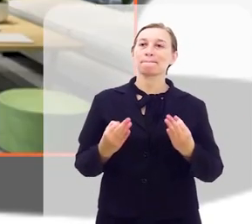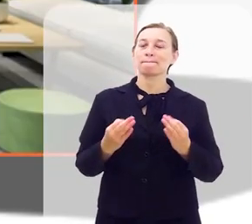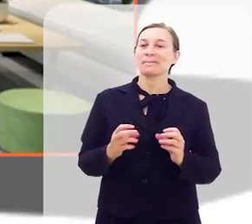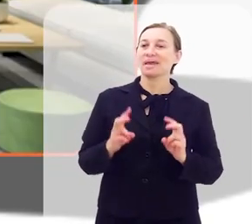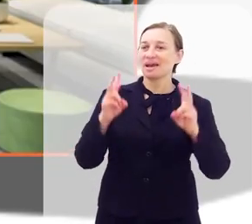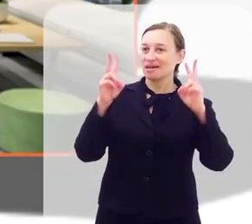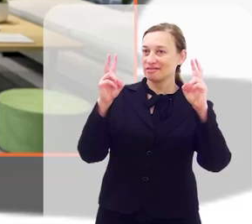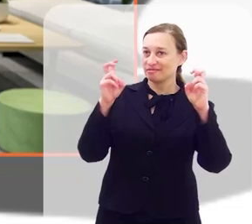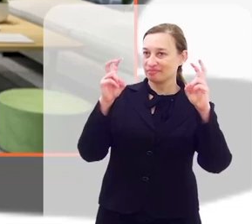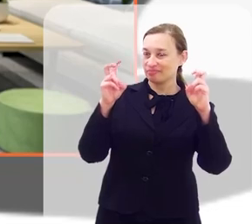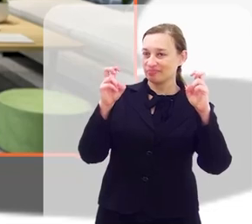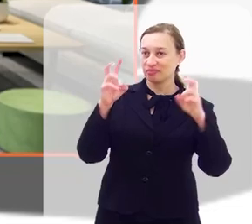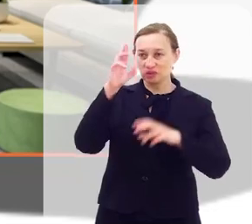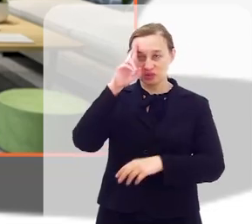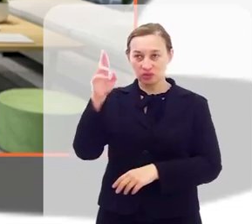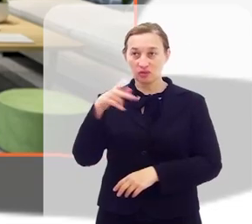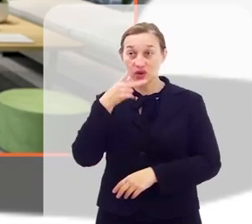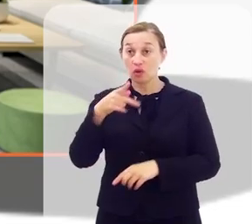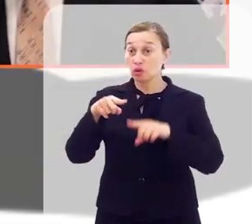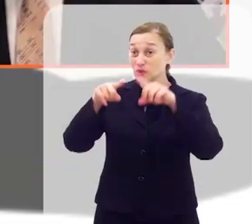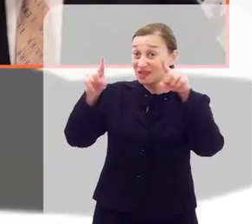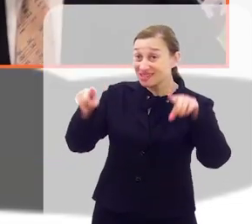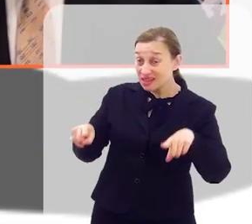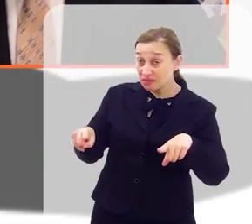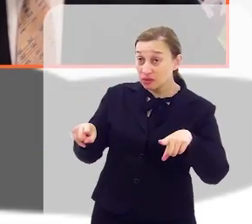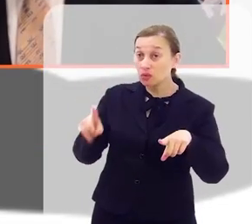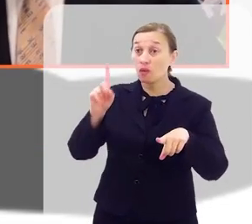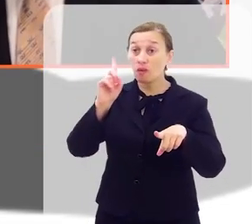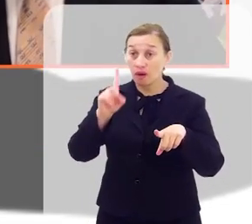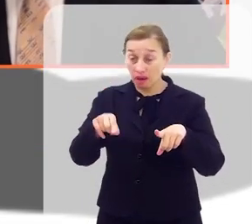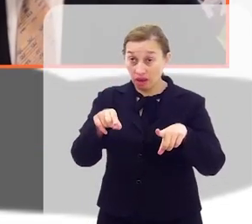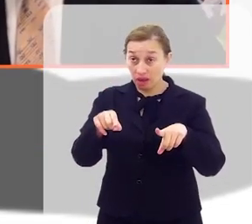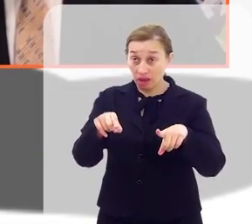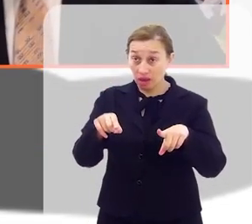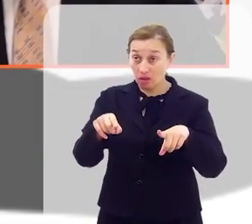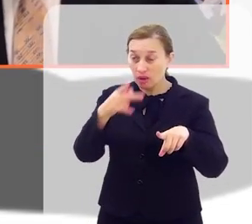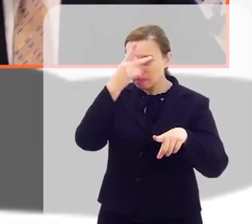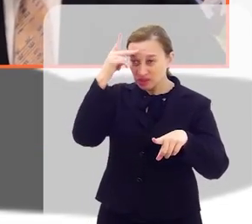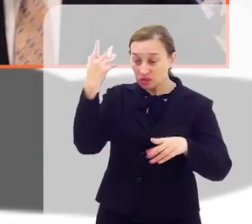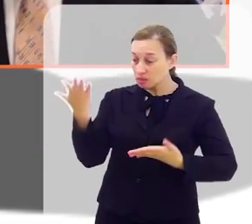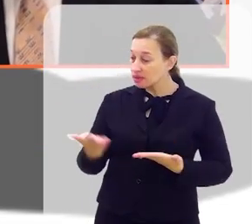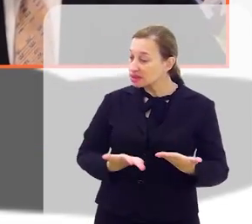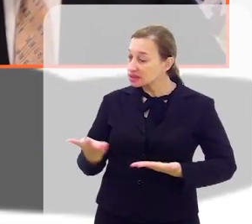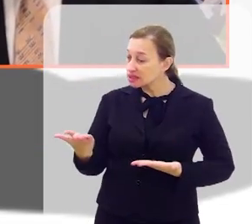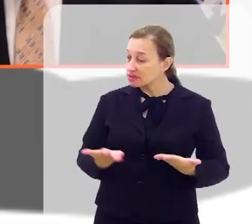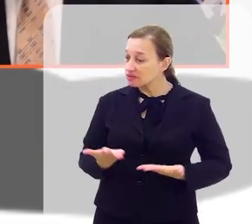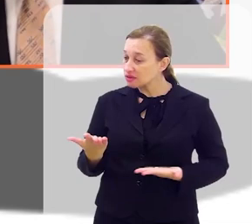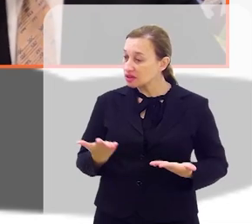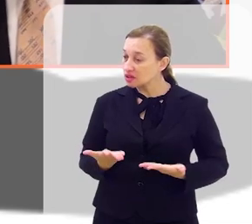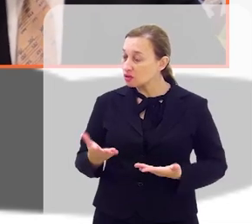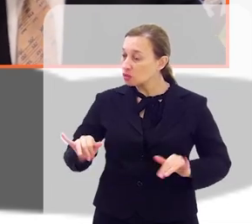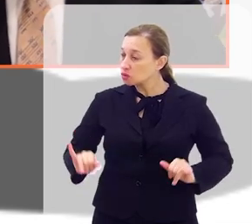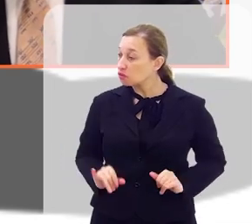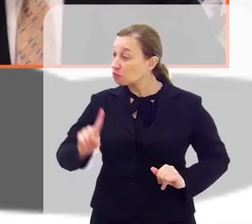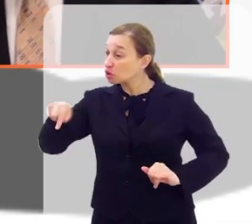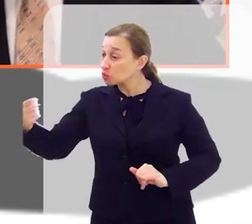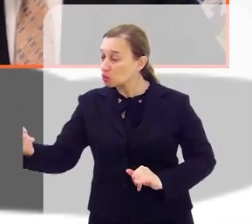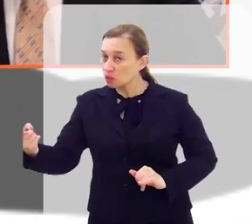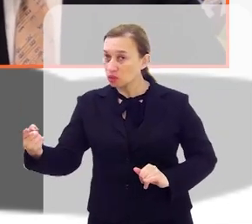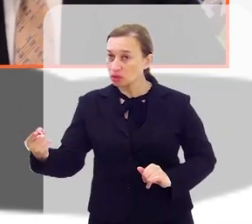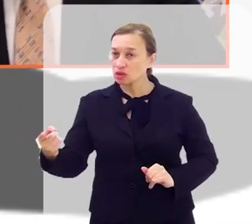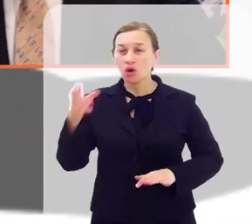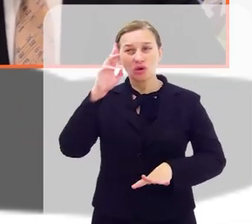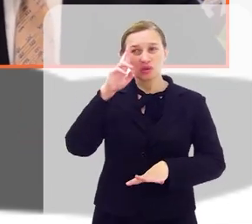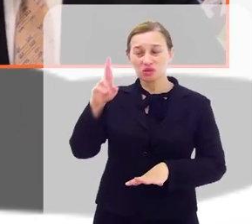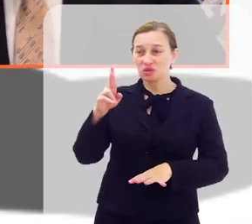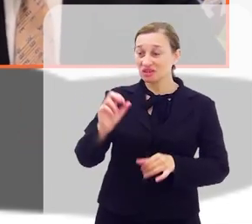cunhar. Nunca tinha ouvido falar nisso. Um servidor é um sujeito que está ali para servir a dor alheia. Aliás, o